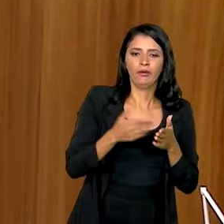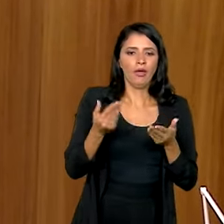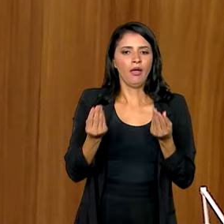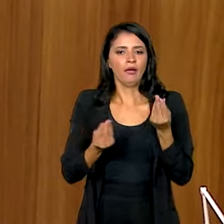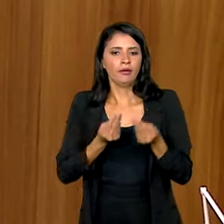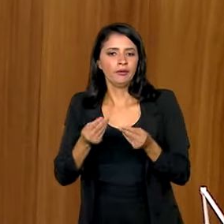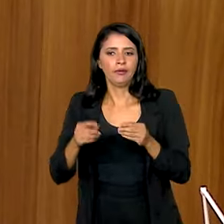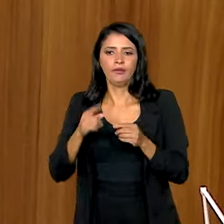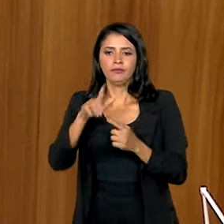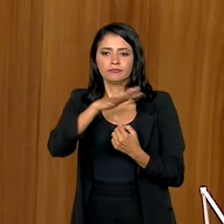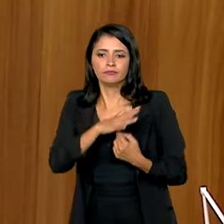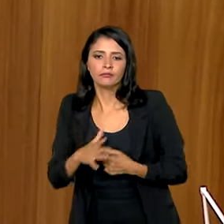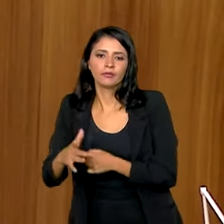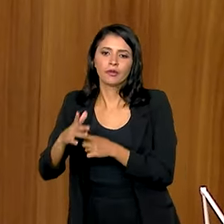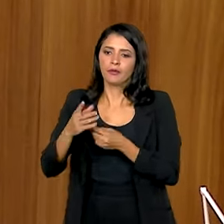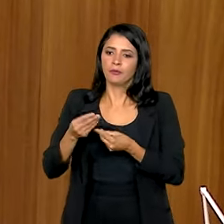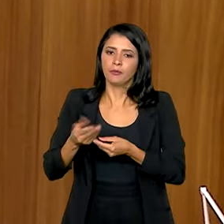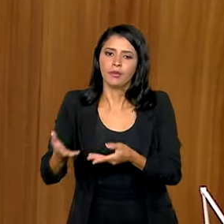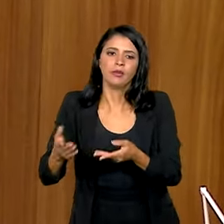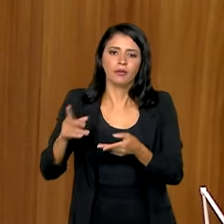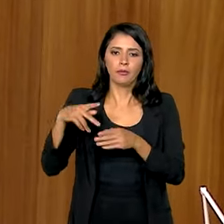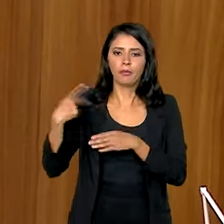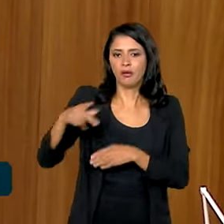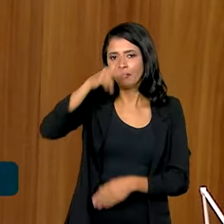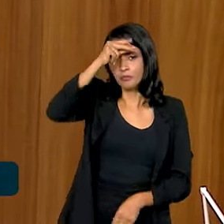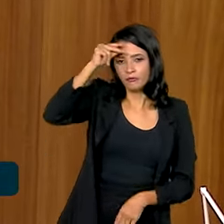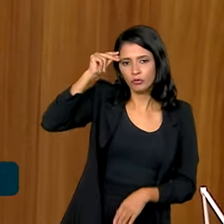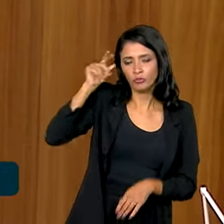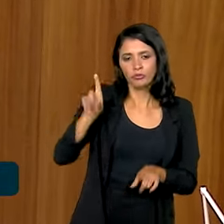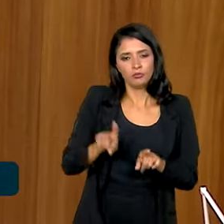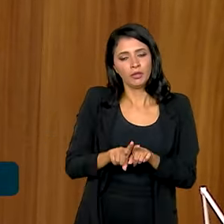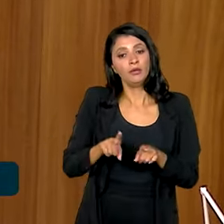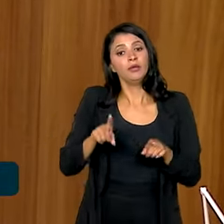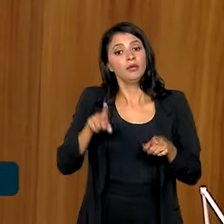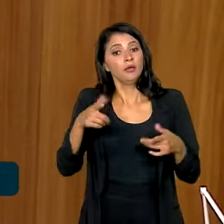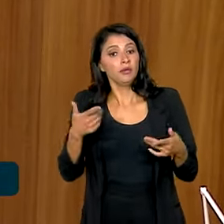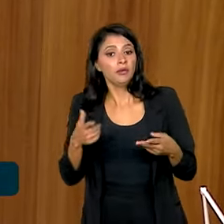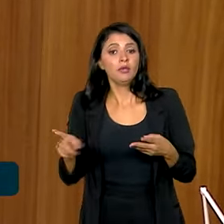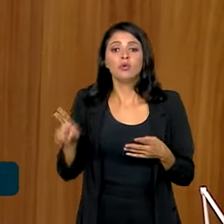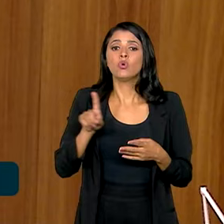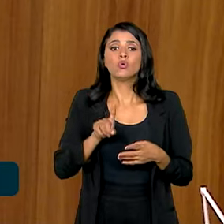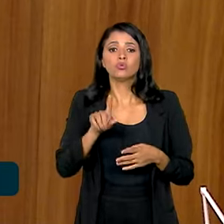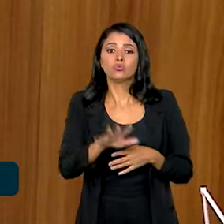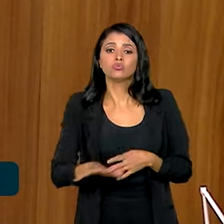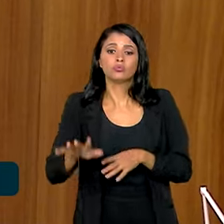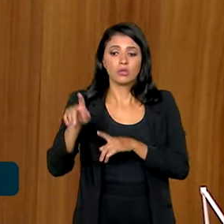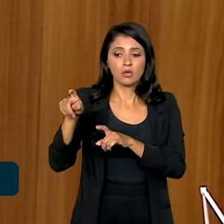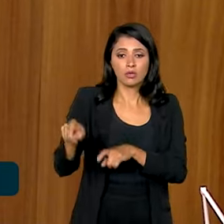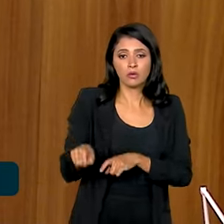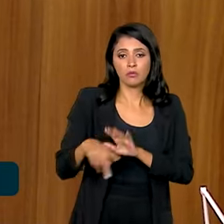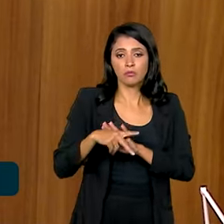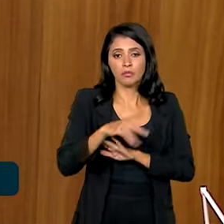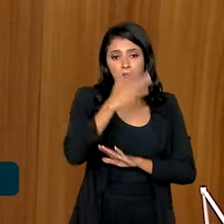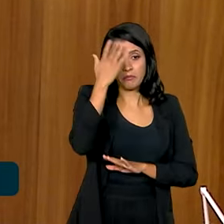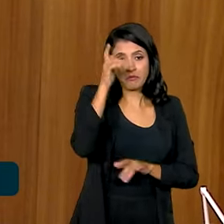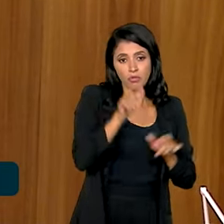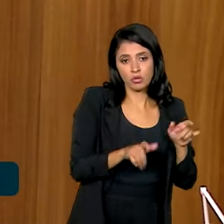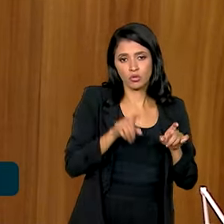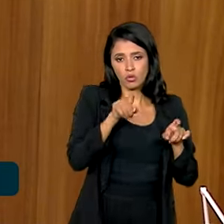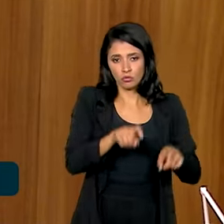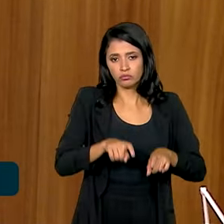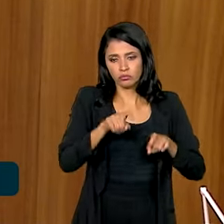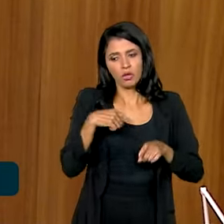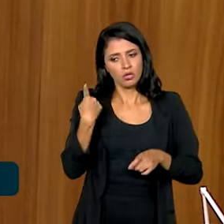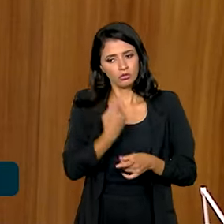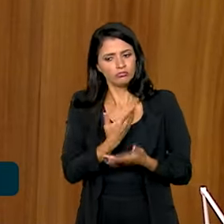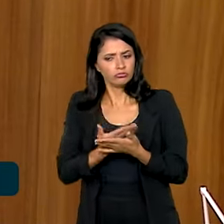de convênios de equipamentos, máquinas para as prefeituras e também na parte agrícola para os produtores. Nós estamos